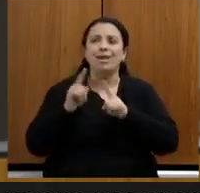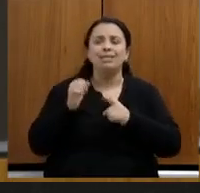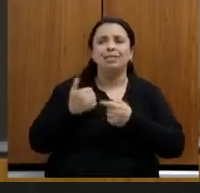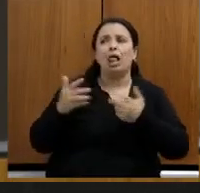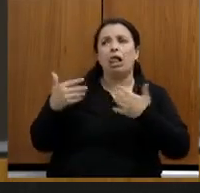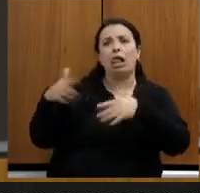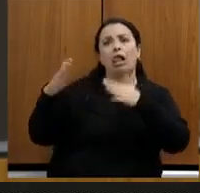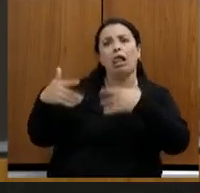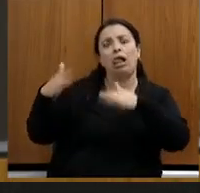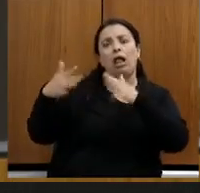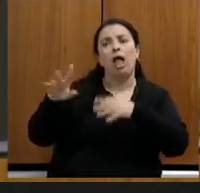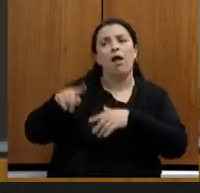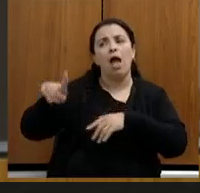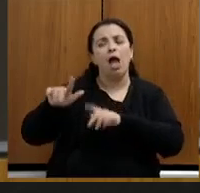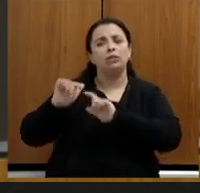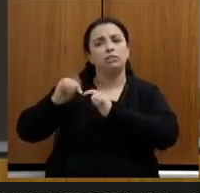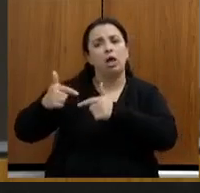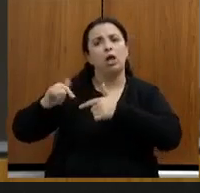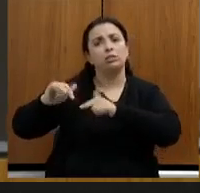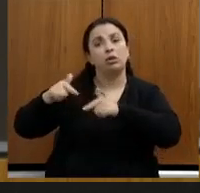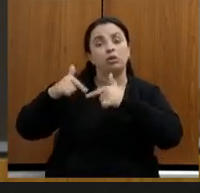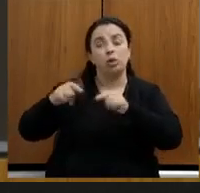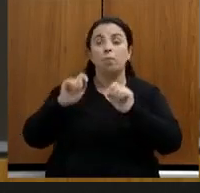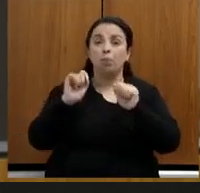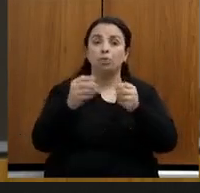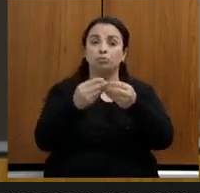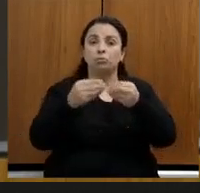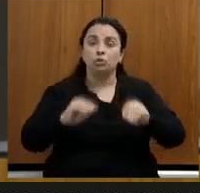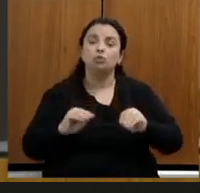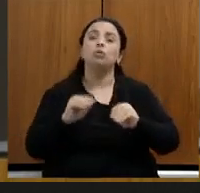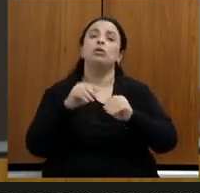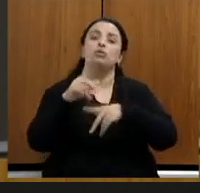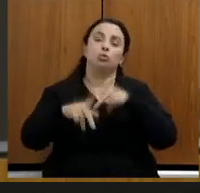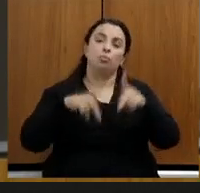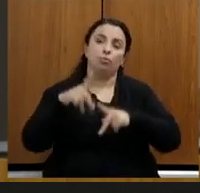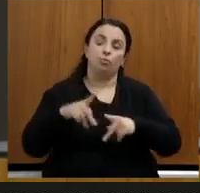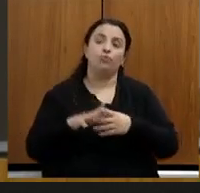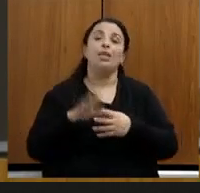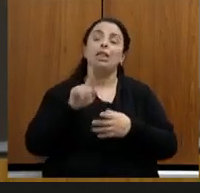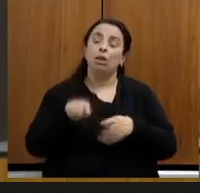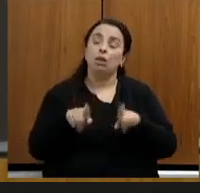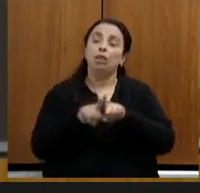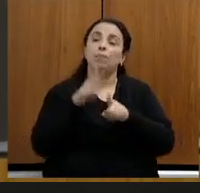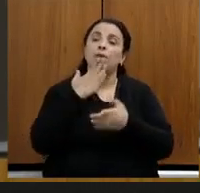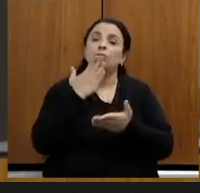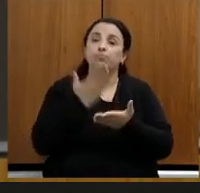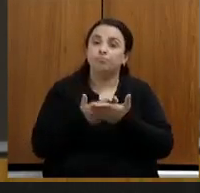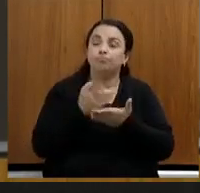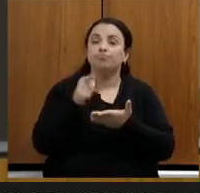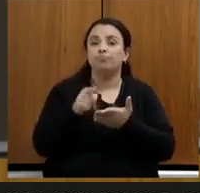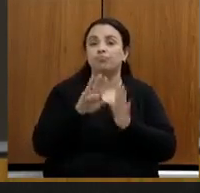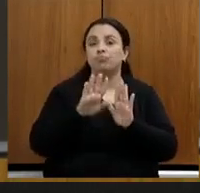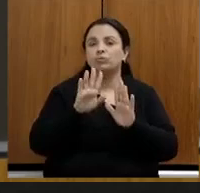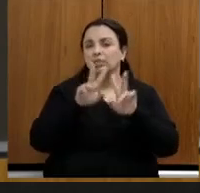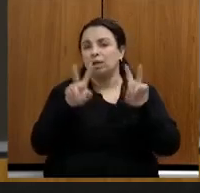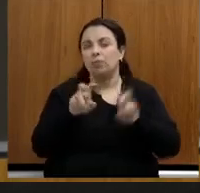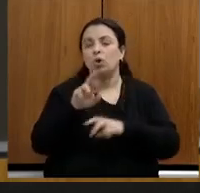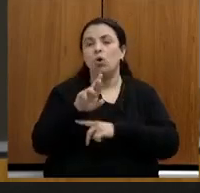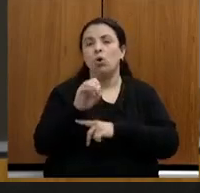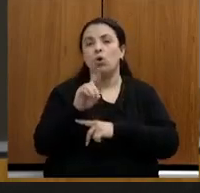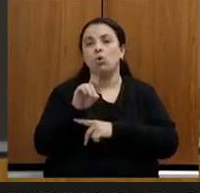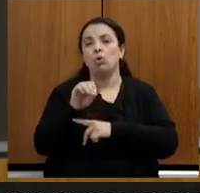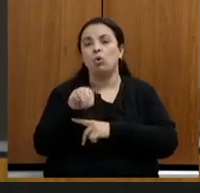ou tomando ações que prejudicam a população então da mesma forma o requerimento sobre o rodo minério e também dois requerimentos